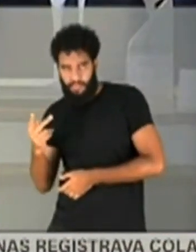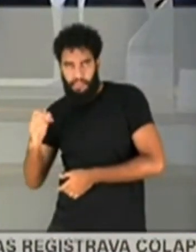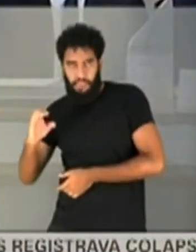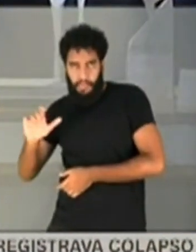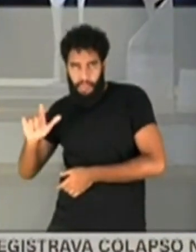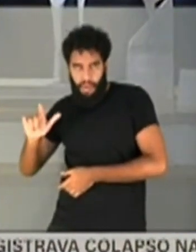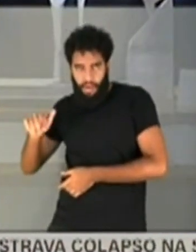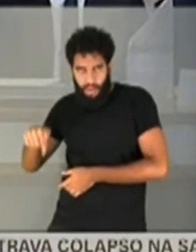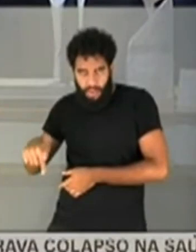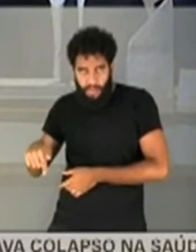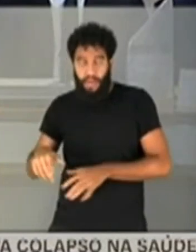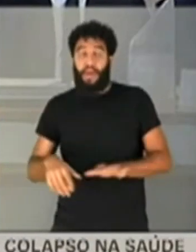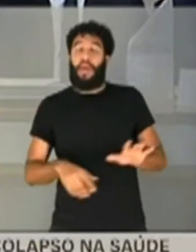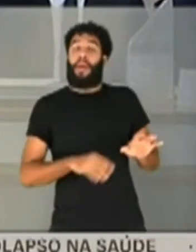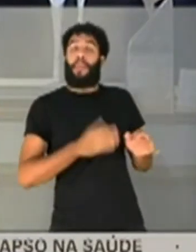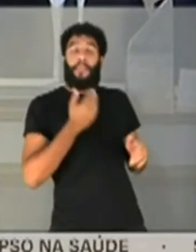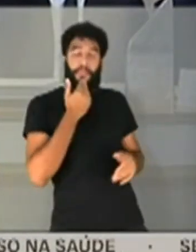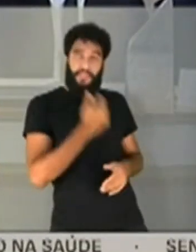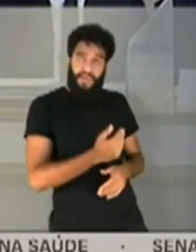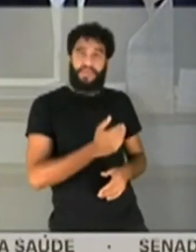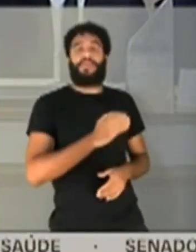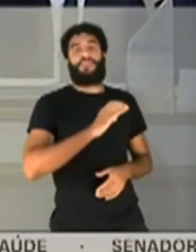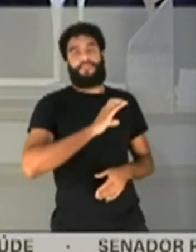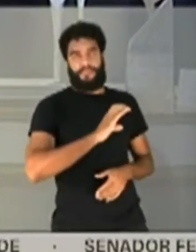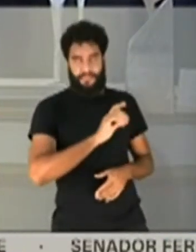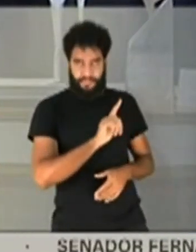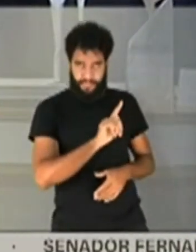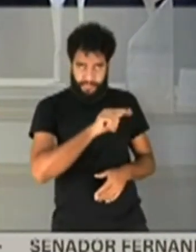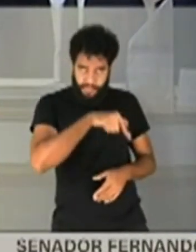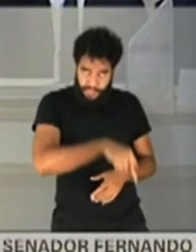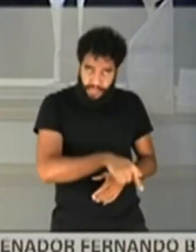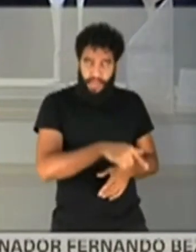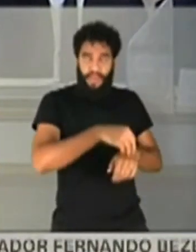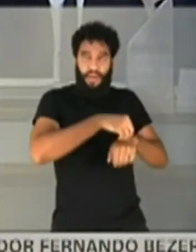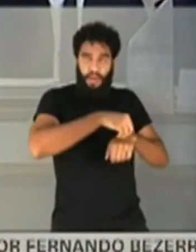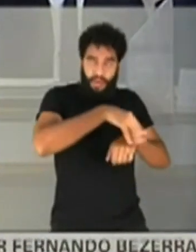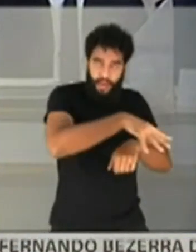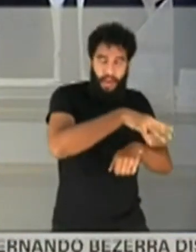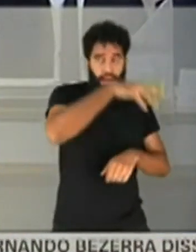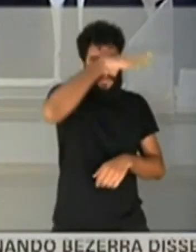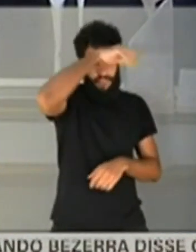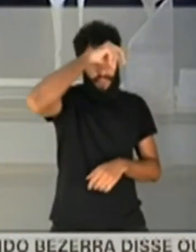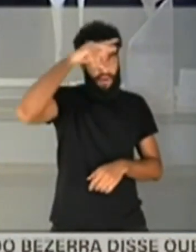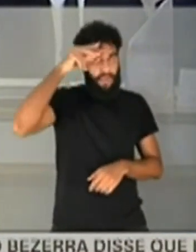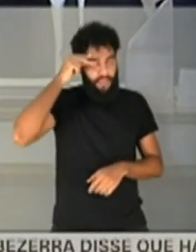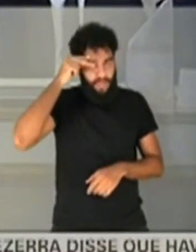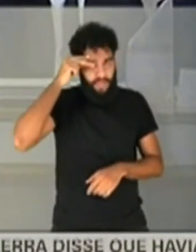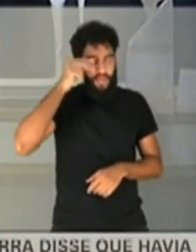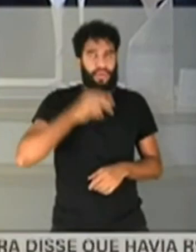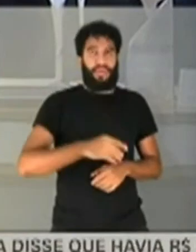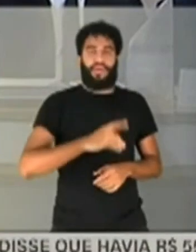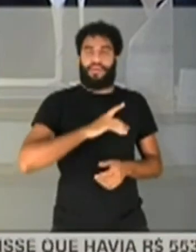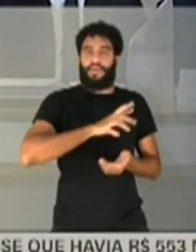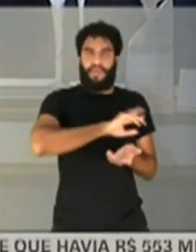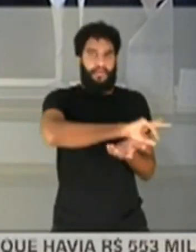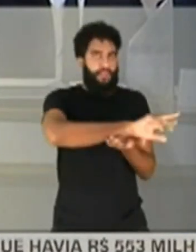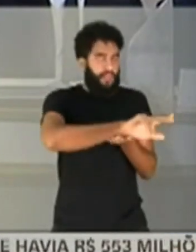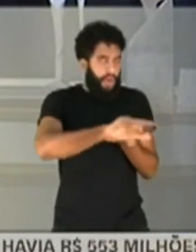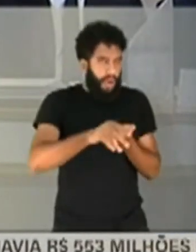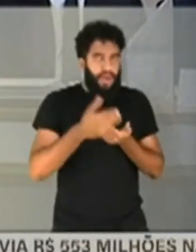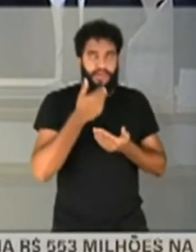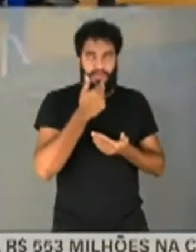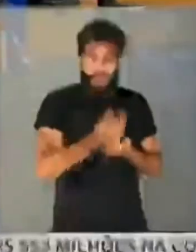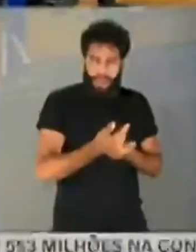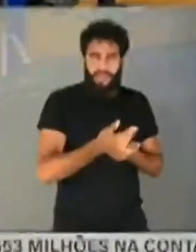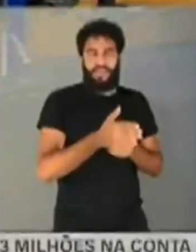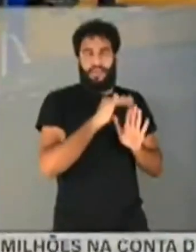pedido para a distribuição às prefeituras. A prioridade não foi essa, havia muitas prioridades nesse momento.